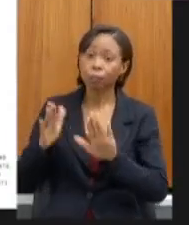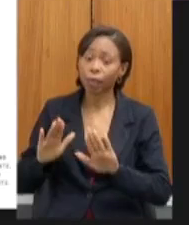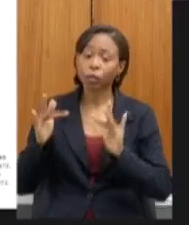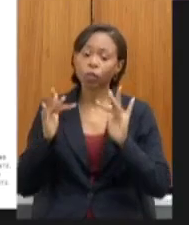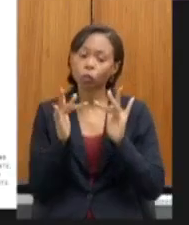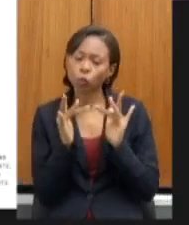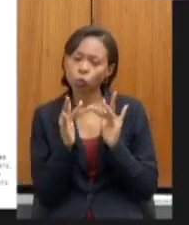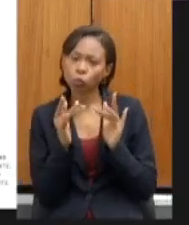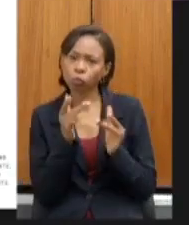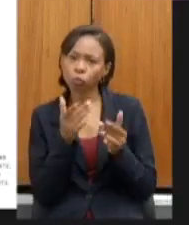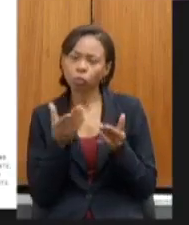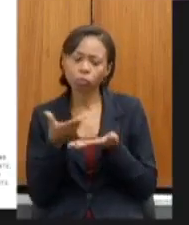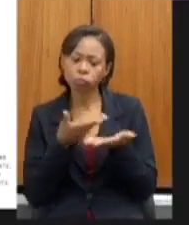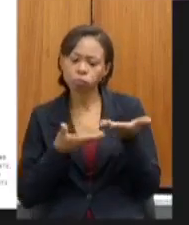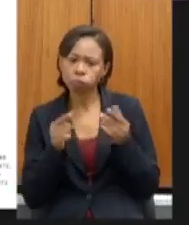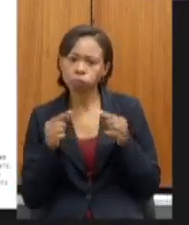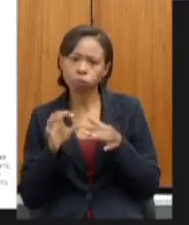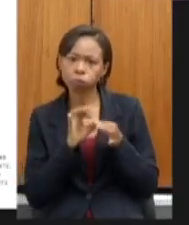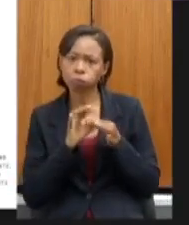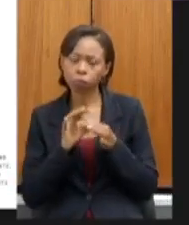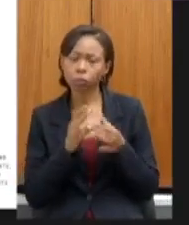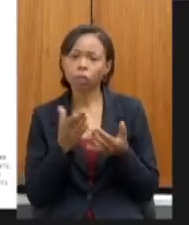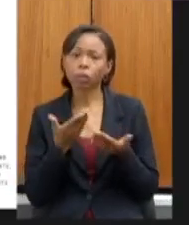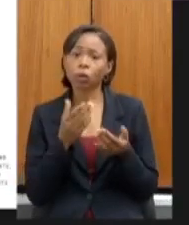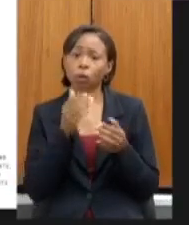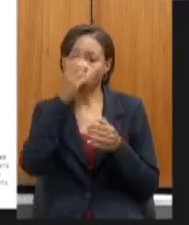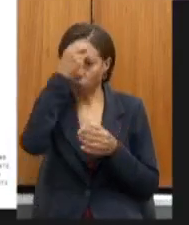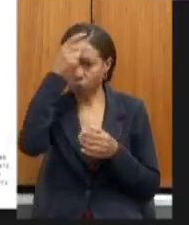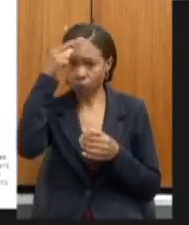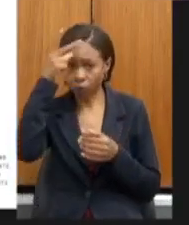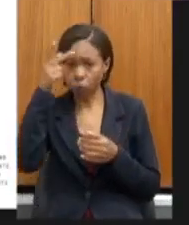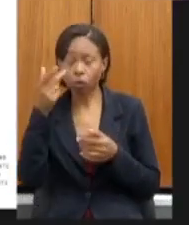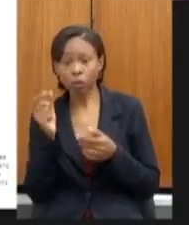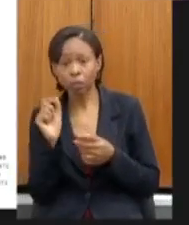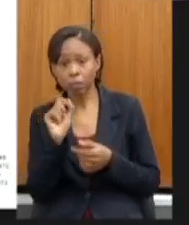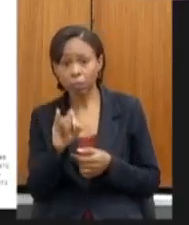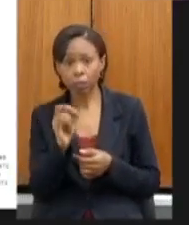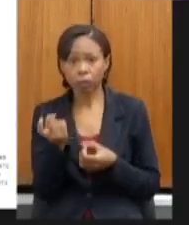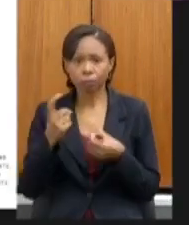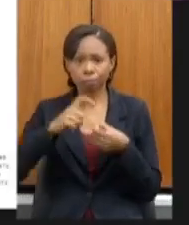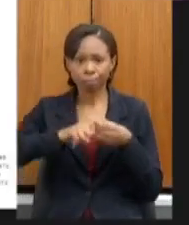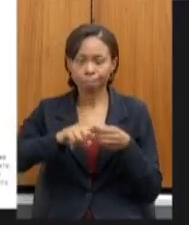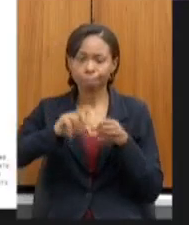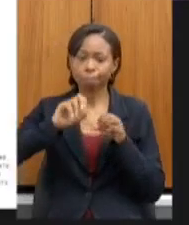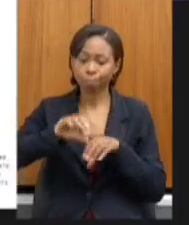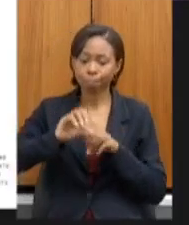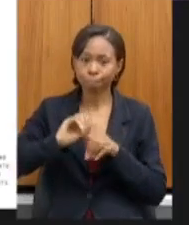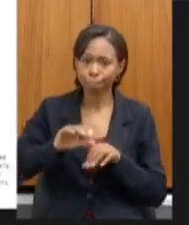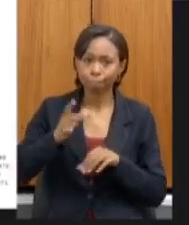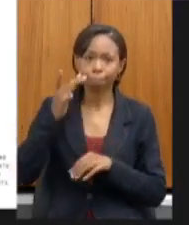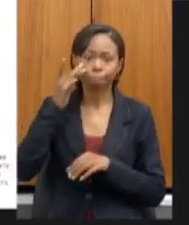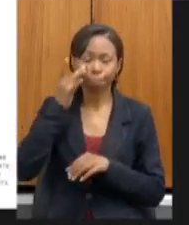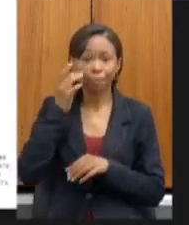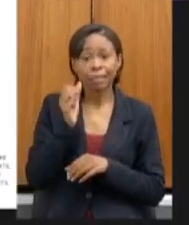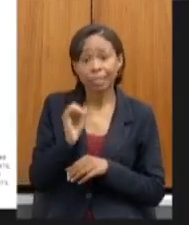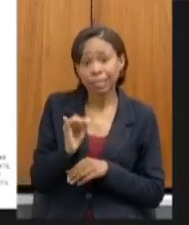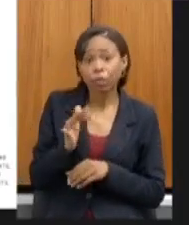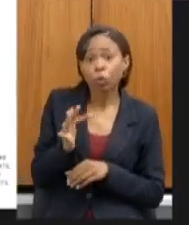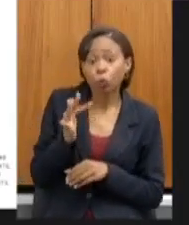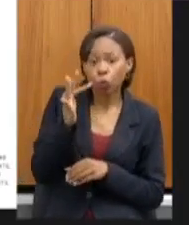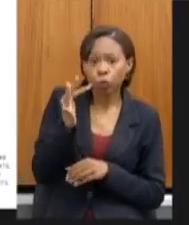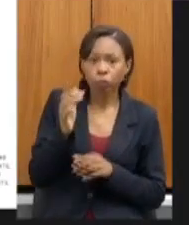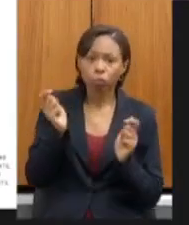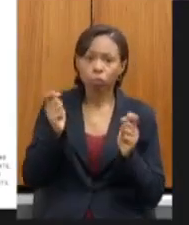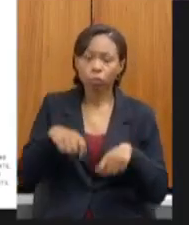à reativação das atividades presenciais quando for possível a Secretaria de Educação divulga também